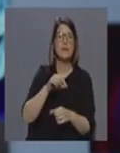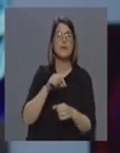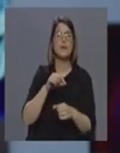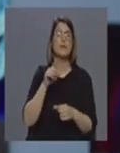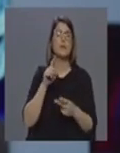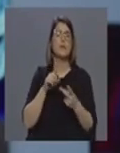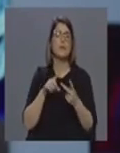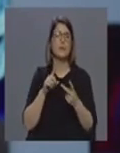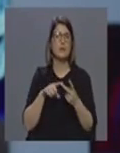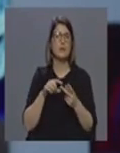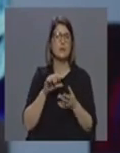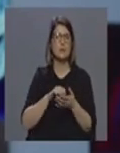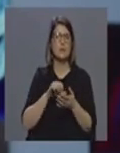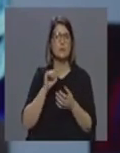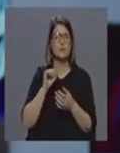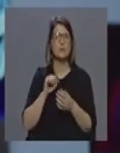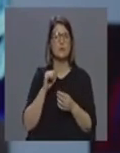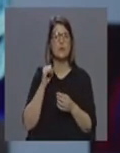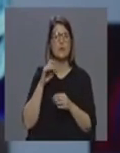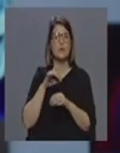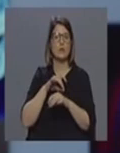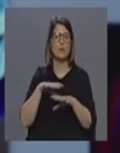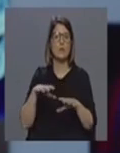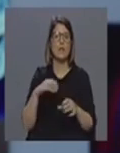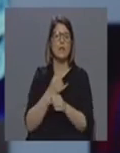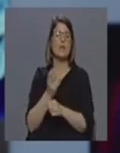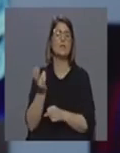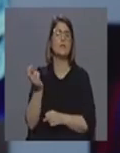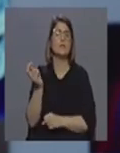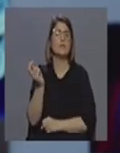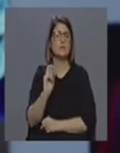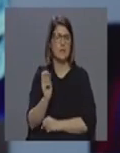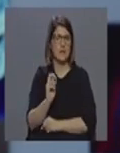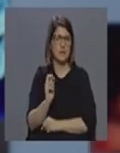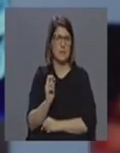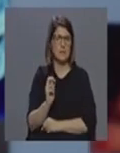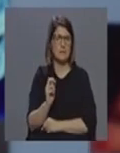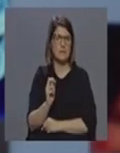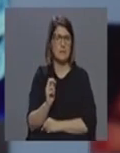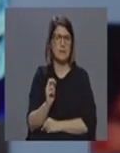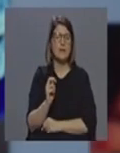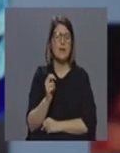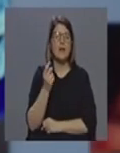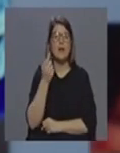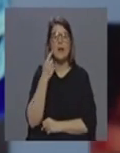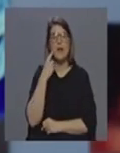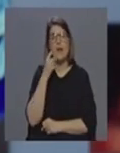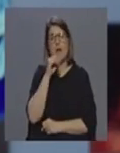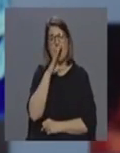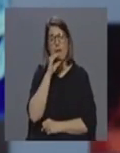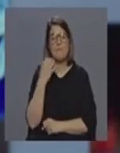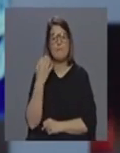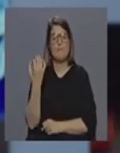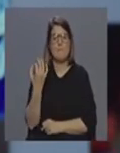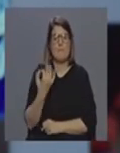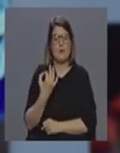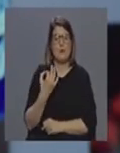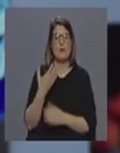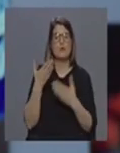do hospital de São Espírito da Ilha Terceira para de certa forma também dar aqui alguma cooperação também aos técnicos